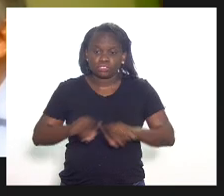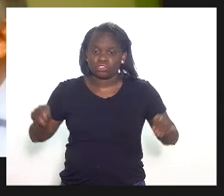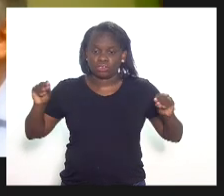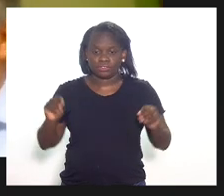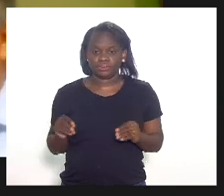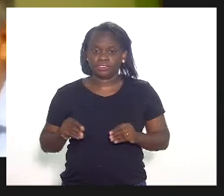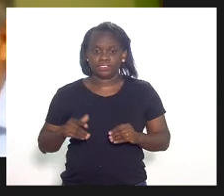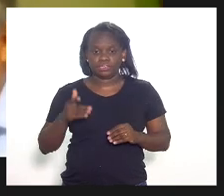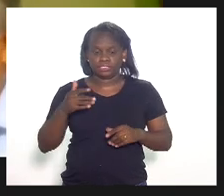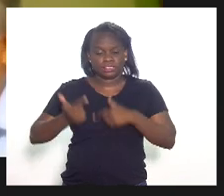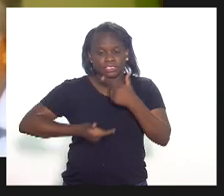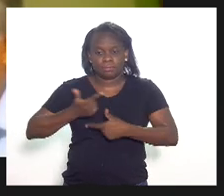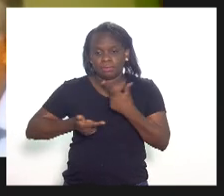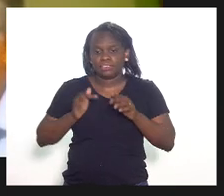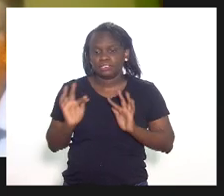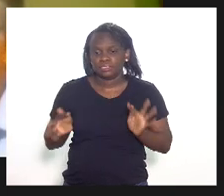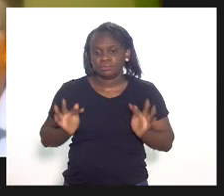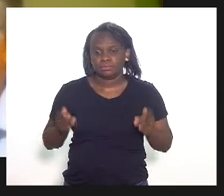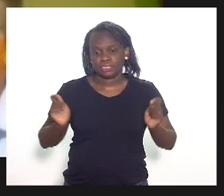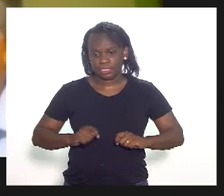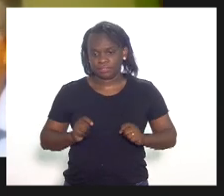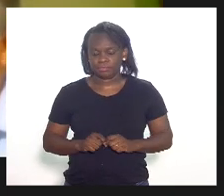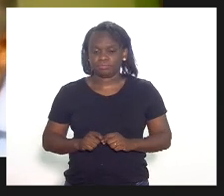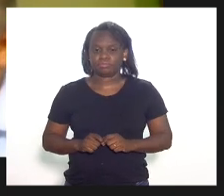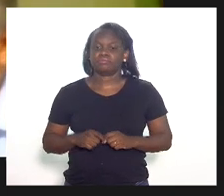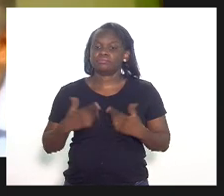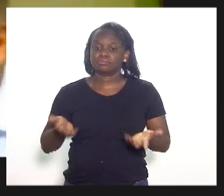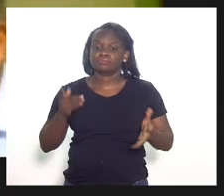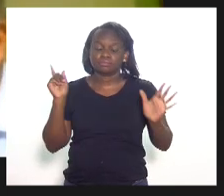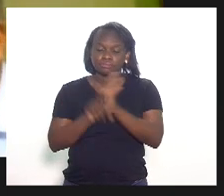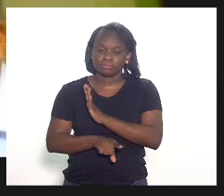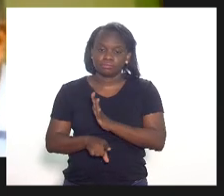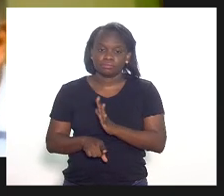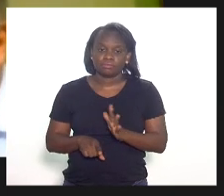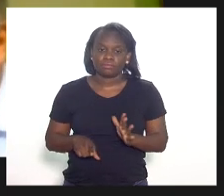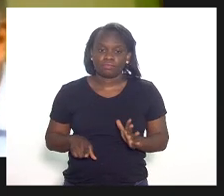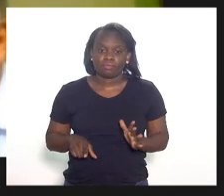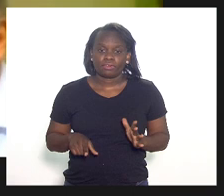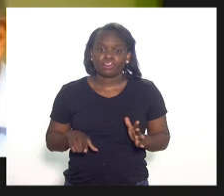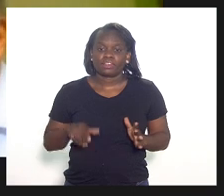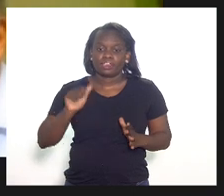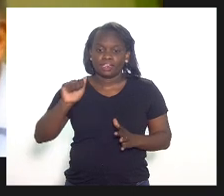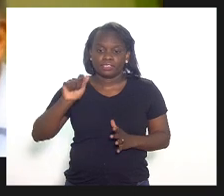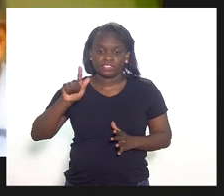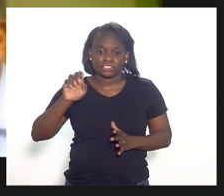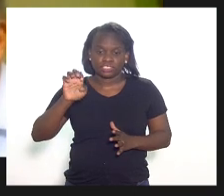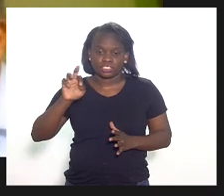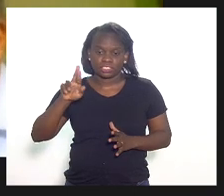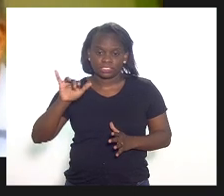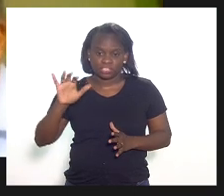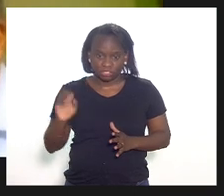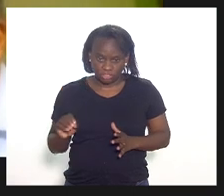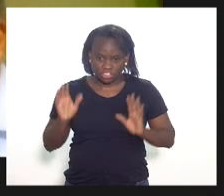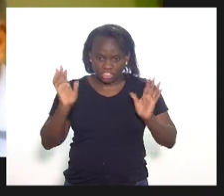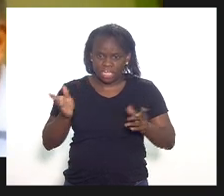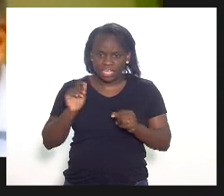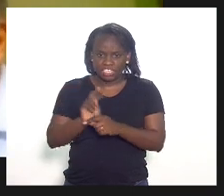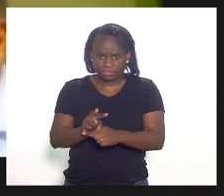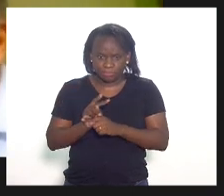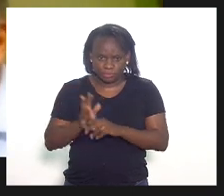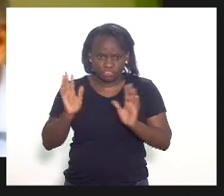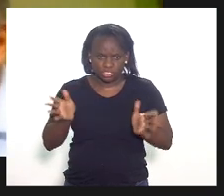uma pequena atividade econômica. Aí eu pergunto, a Agerio já está fazendo esses